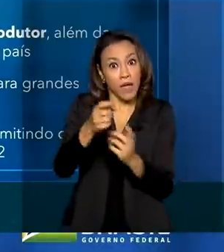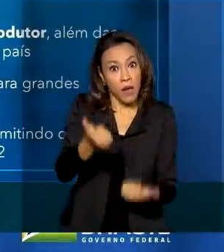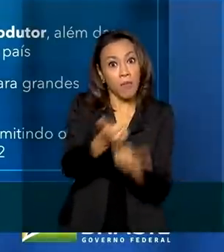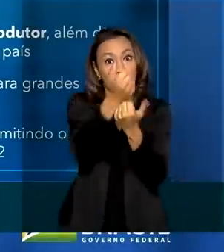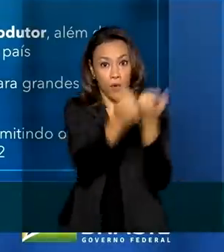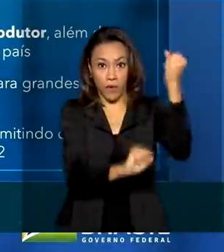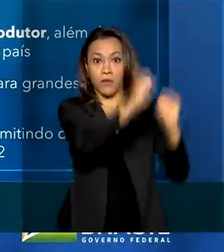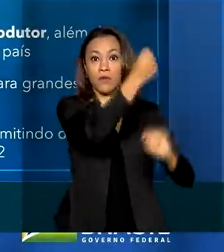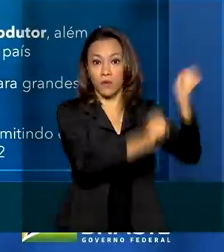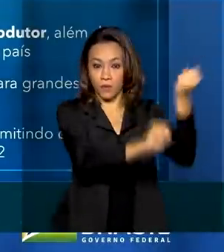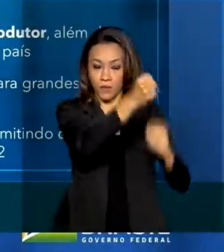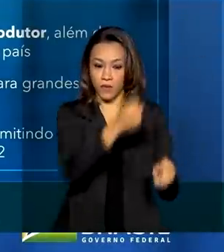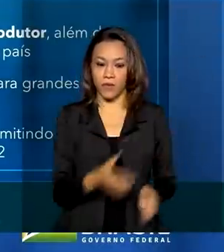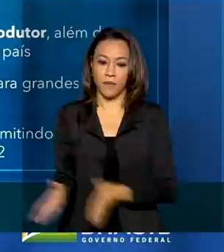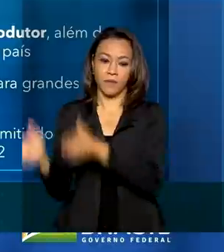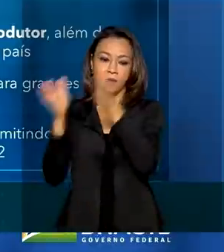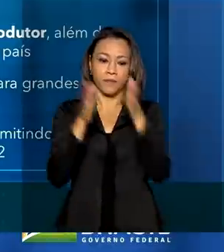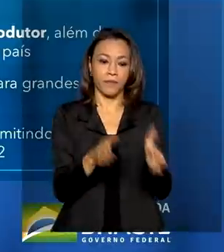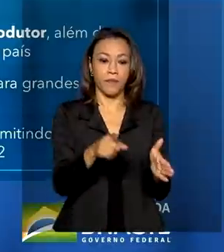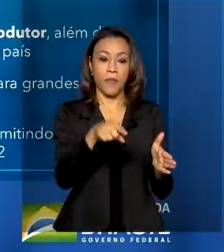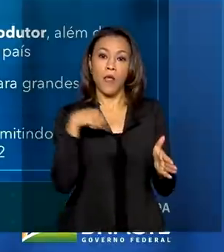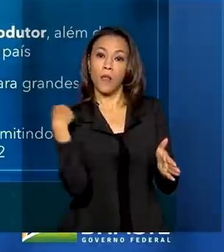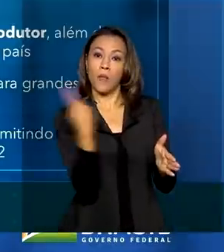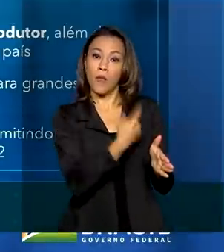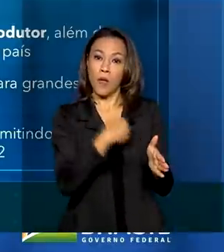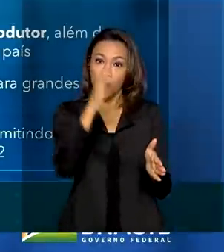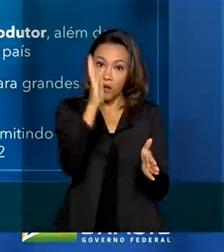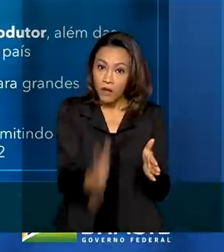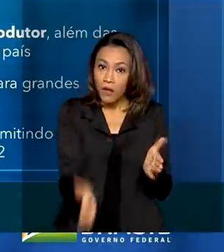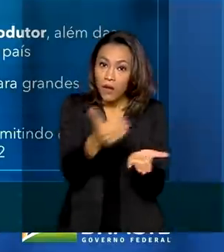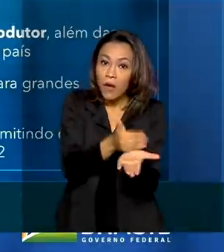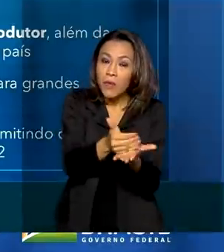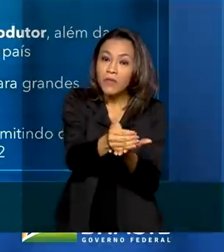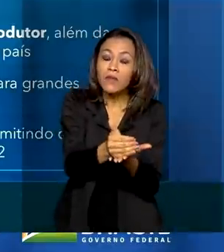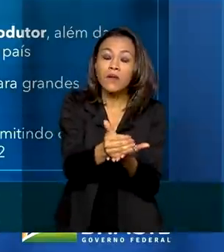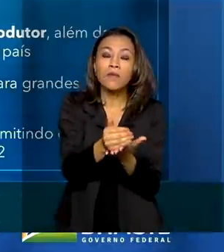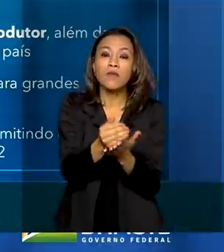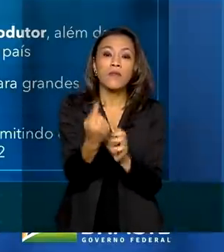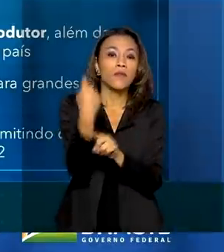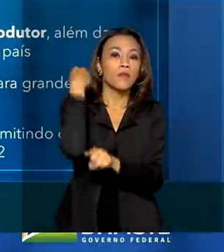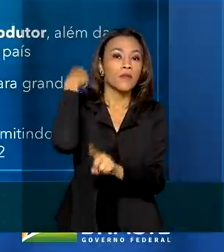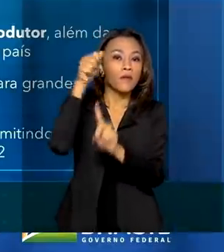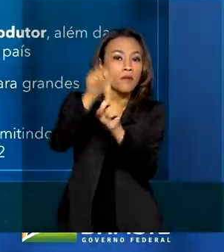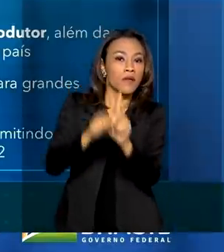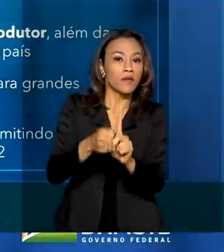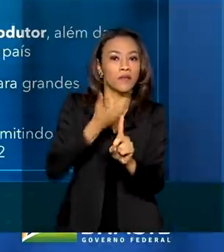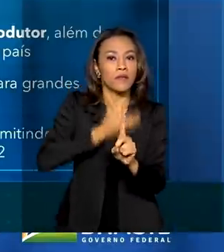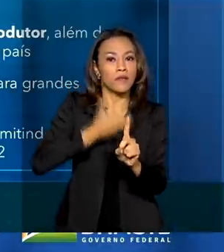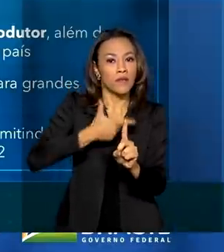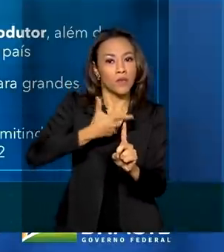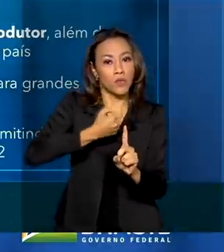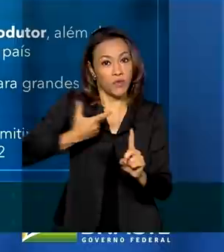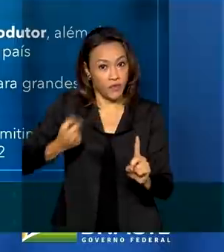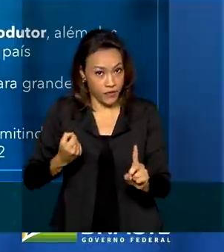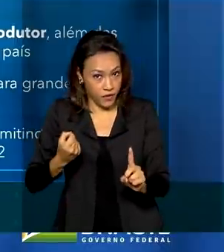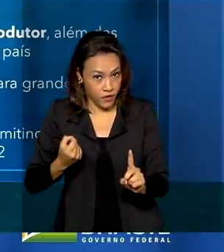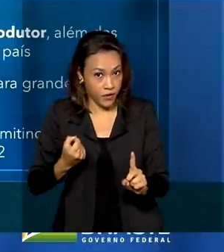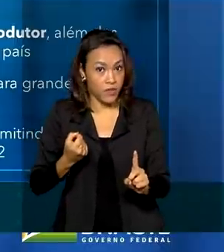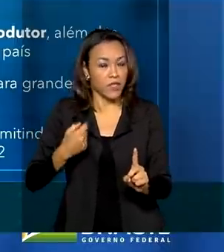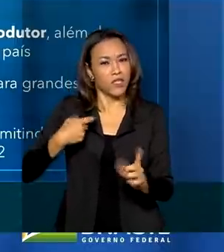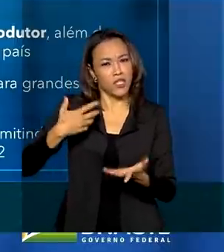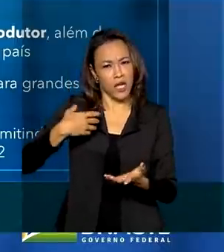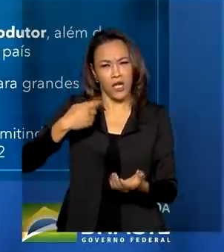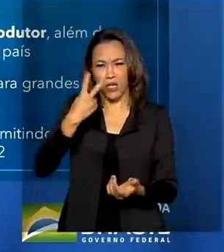Nós já começamos em dezembro de 2020. Então, em 3 meses, 2 meses e meio,